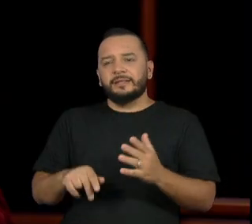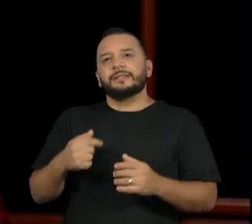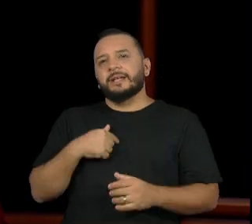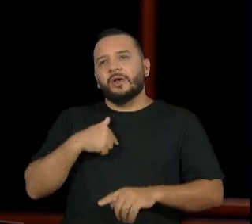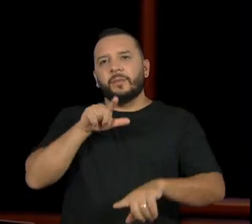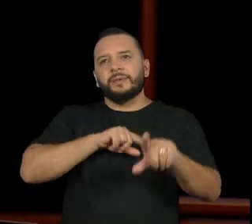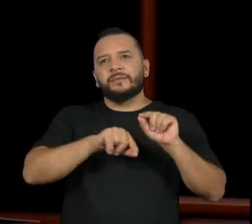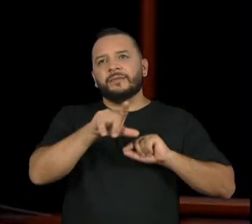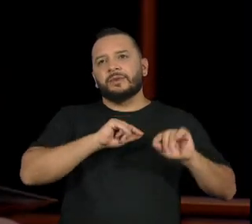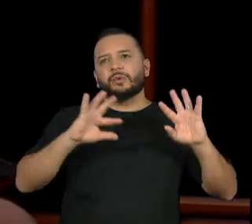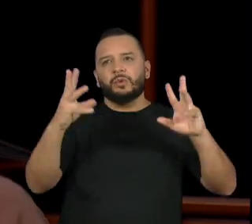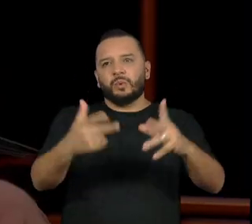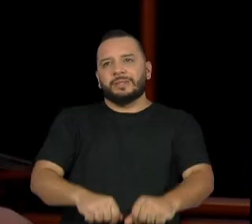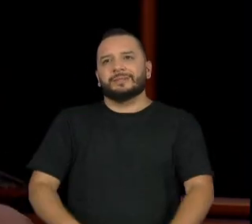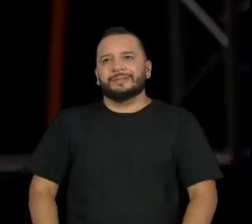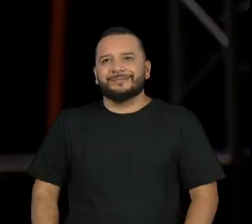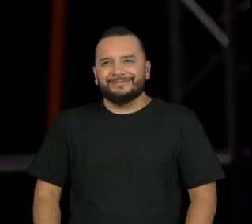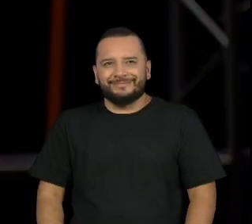Que ótimo.